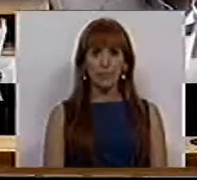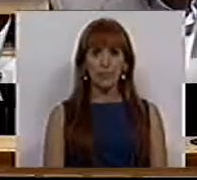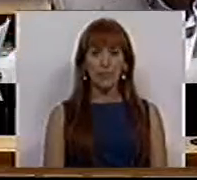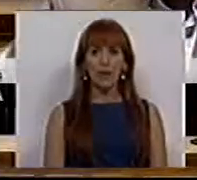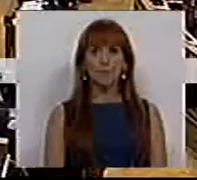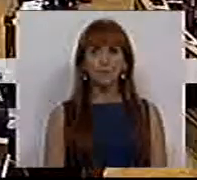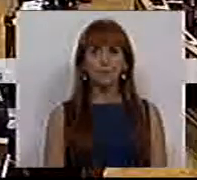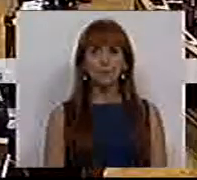Obrigado. Obrigado.